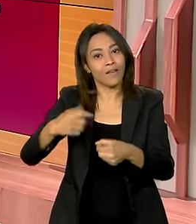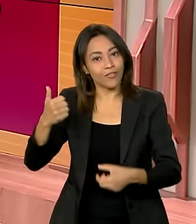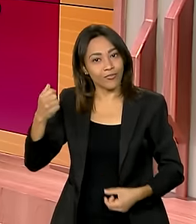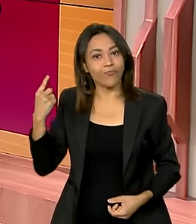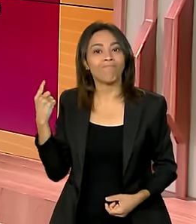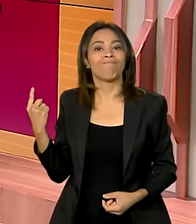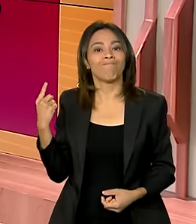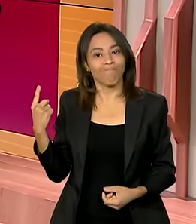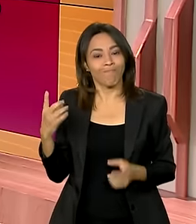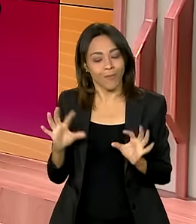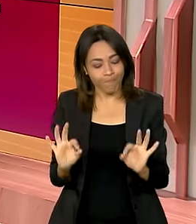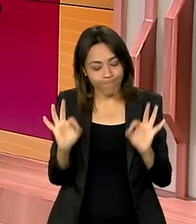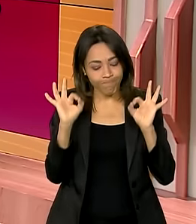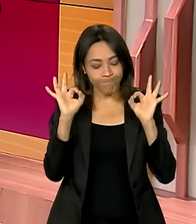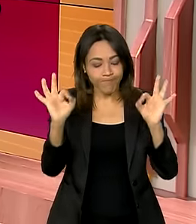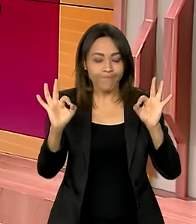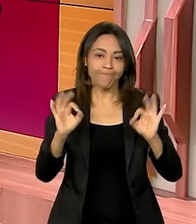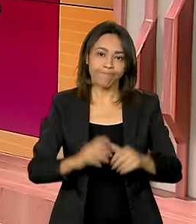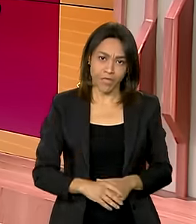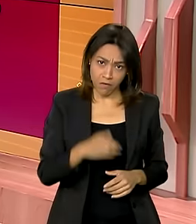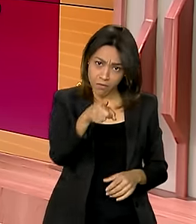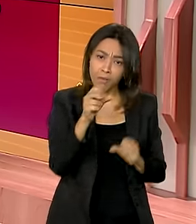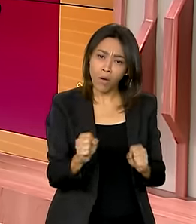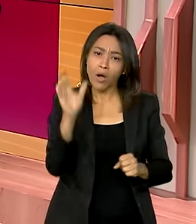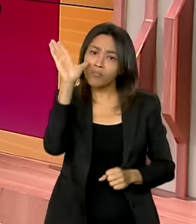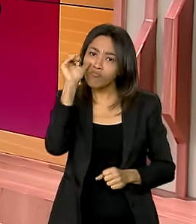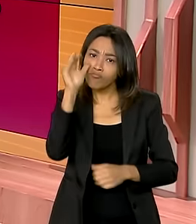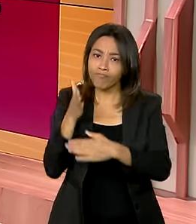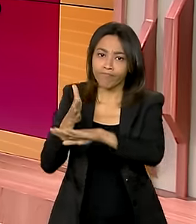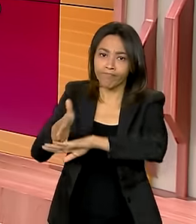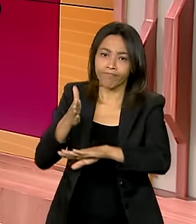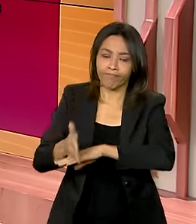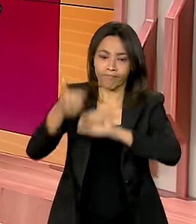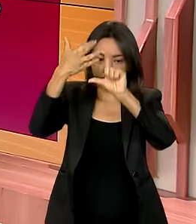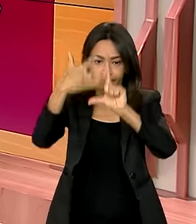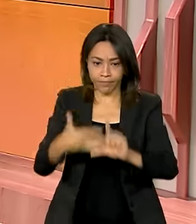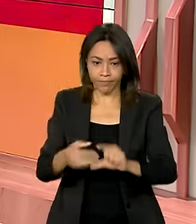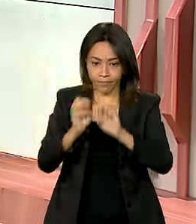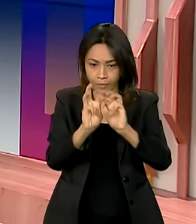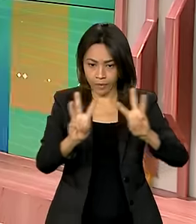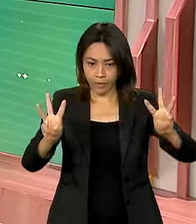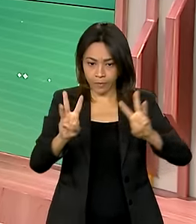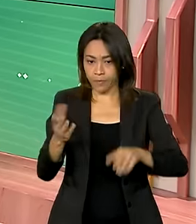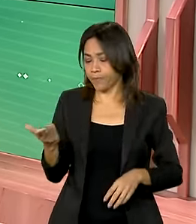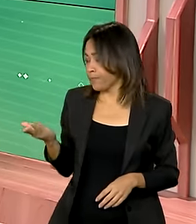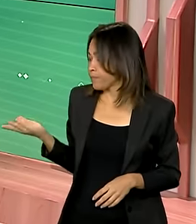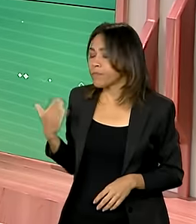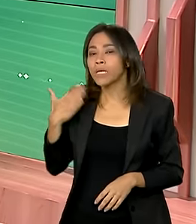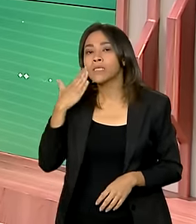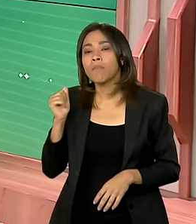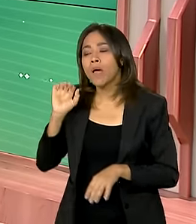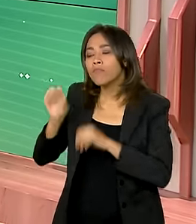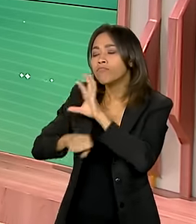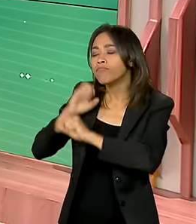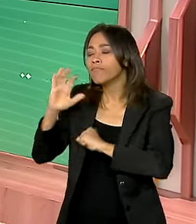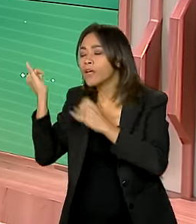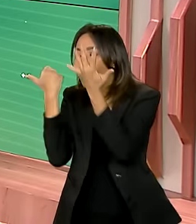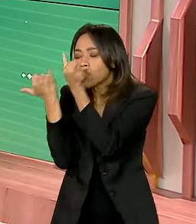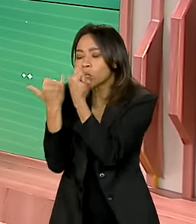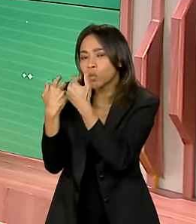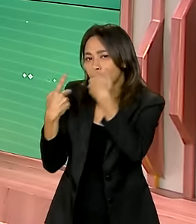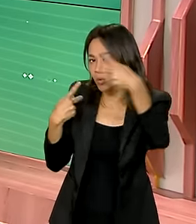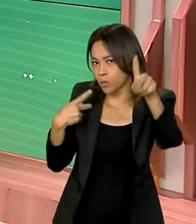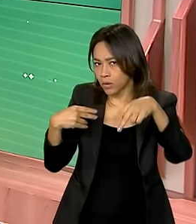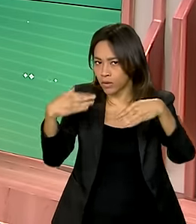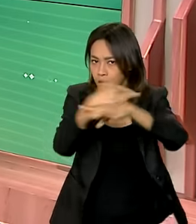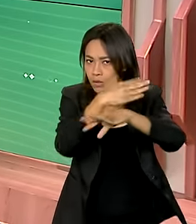regularizada de trabalho. Você pode acessar gov.br barra comunica.br para saber mais sobre o seu município